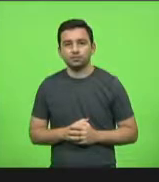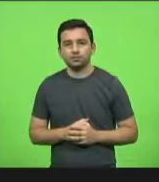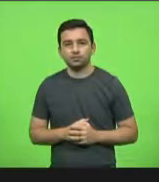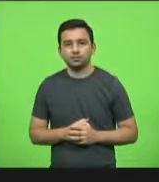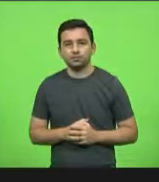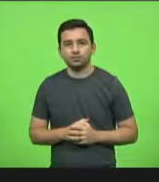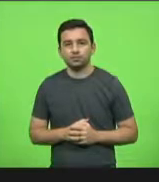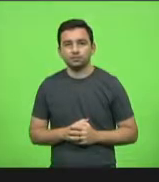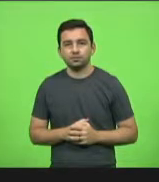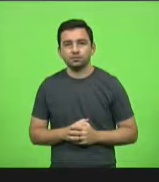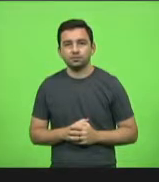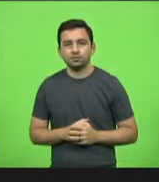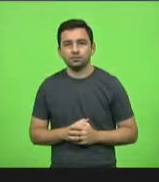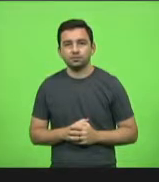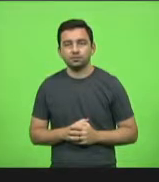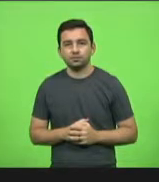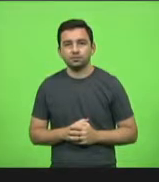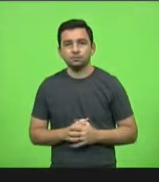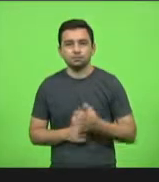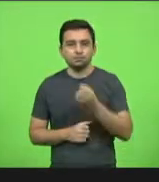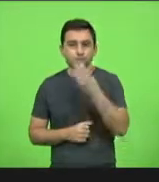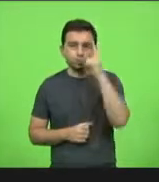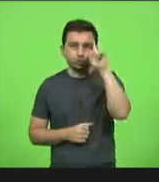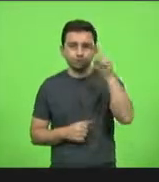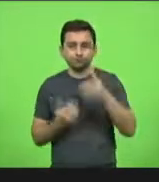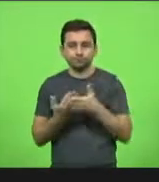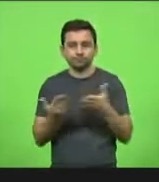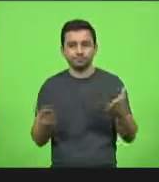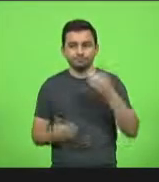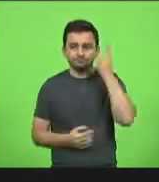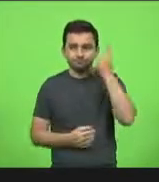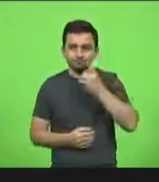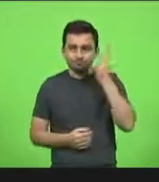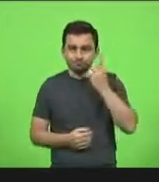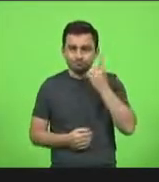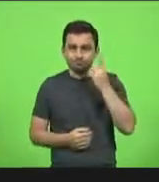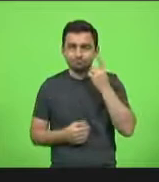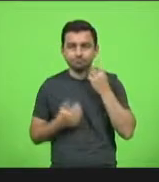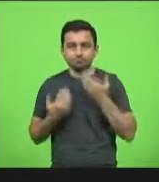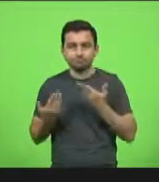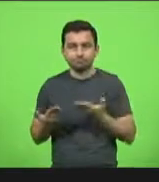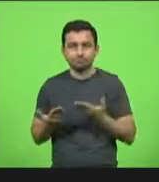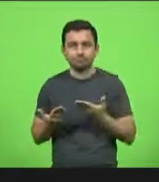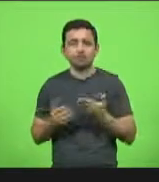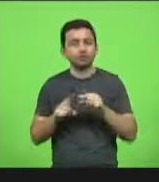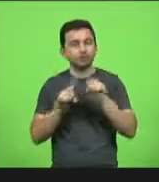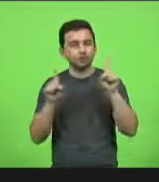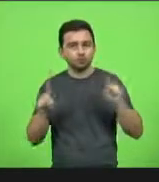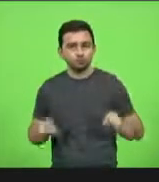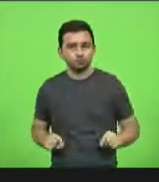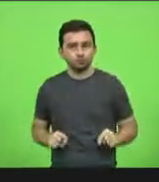Bom dia a todos os deputados da mesa, deputada, servidores.